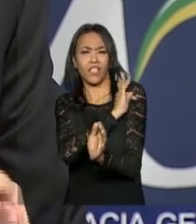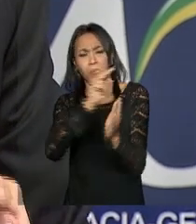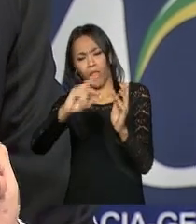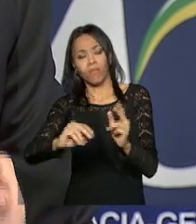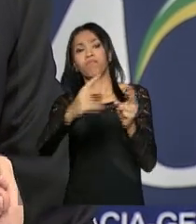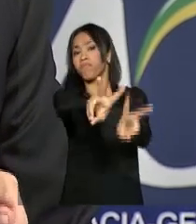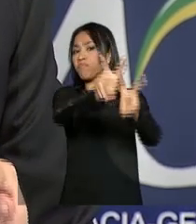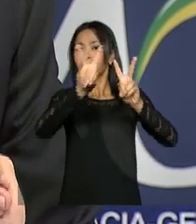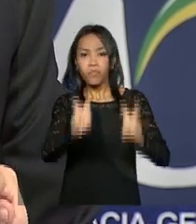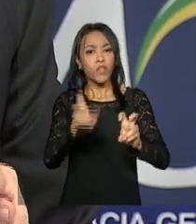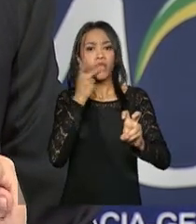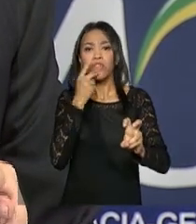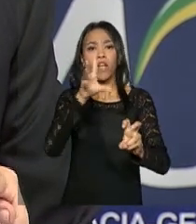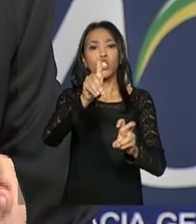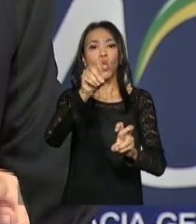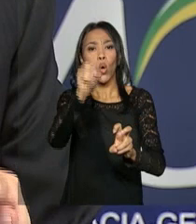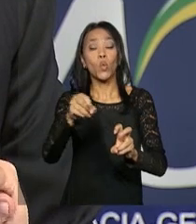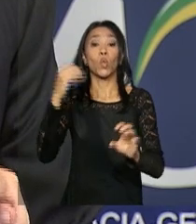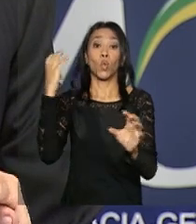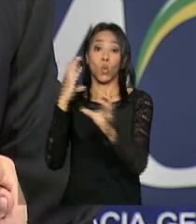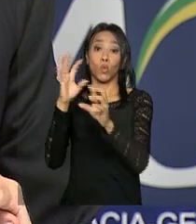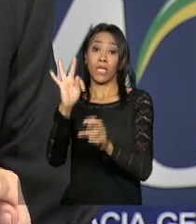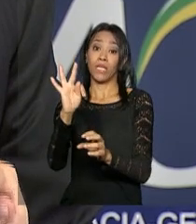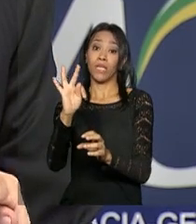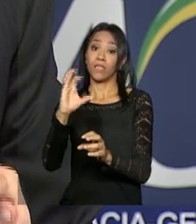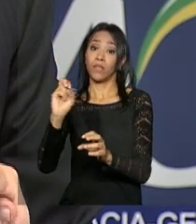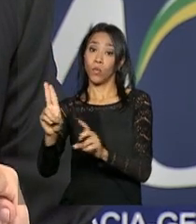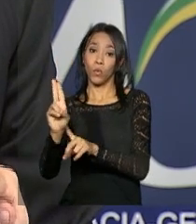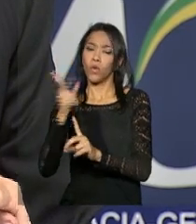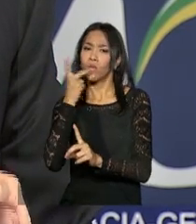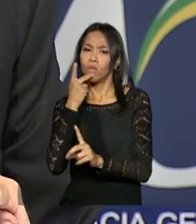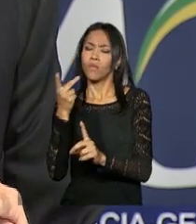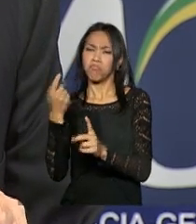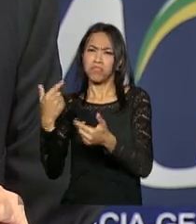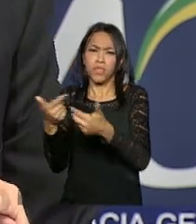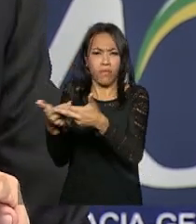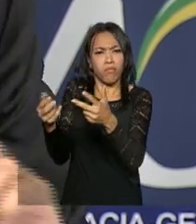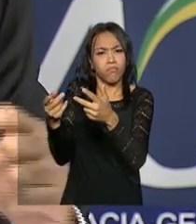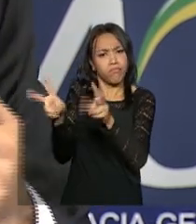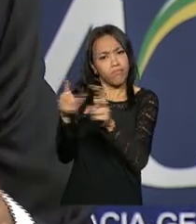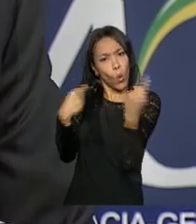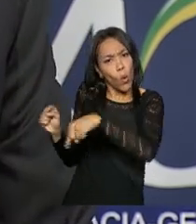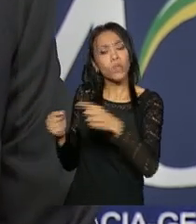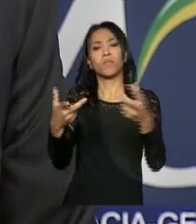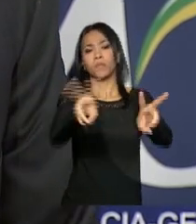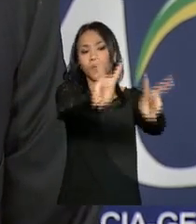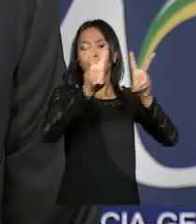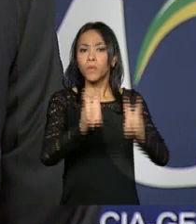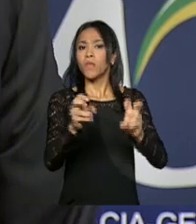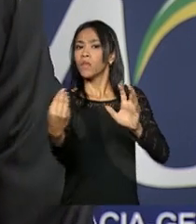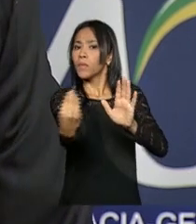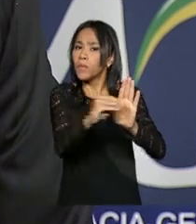Não se mostra o dolo porque o Tribunal de Contos da União, no momento em que os atos praticavam, admitia esse procedimento. Não se mostra o